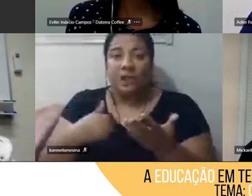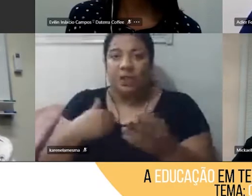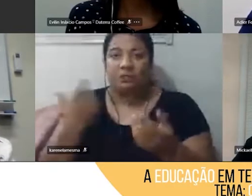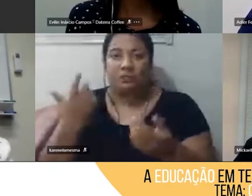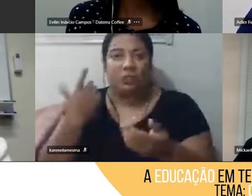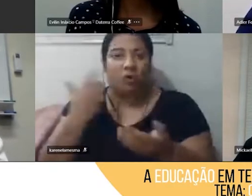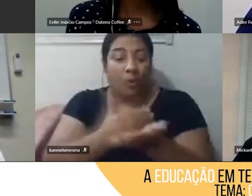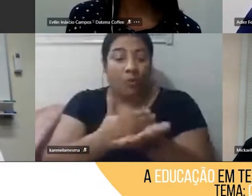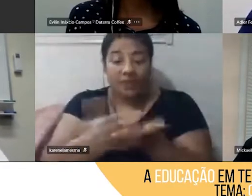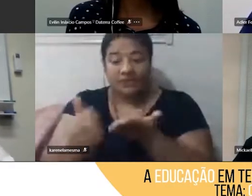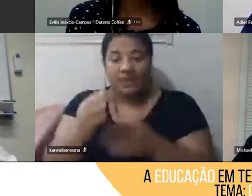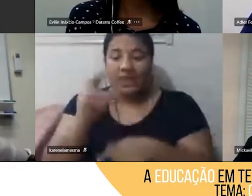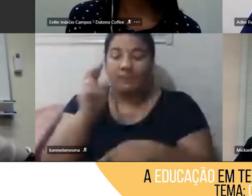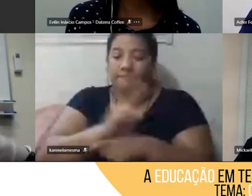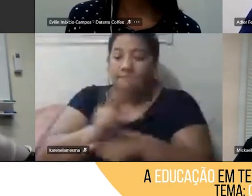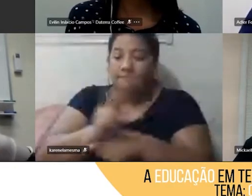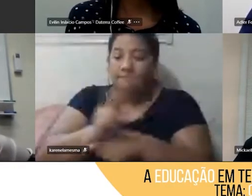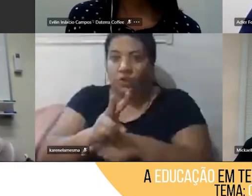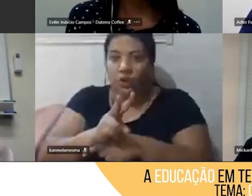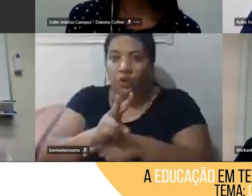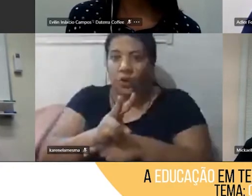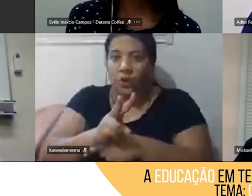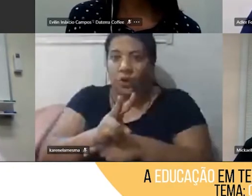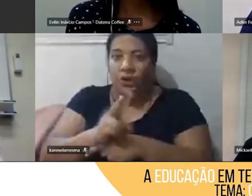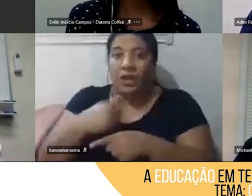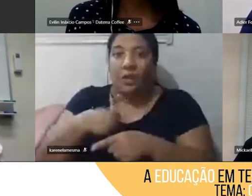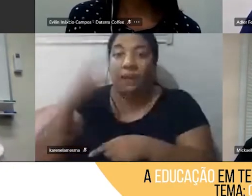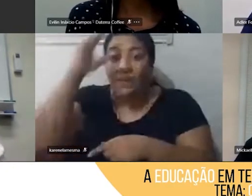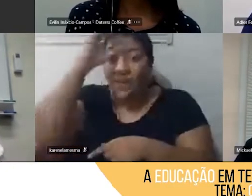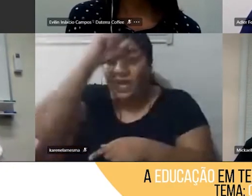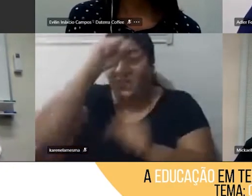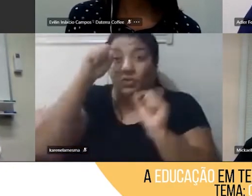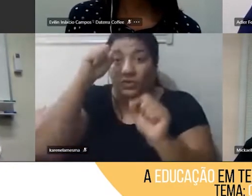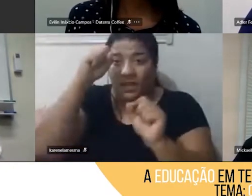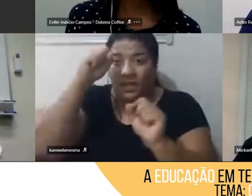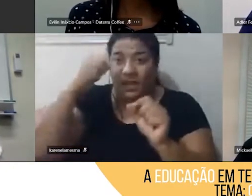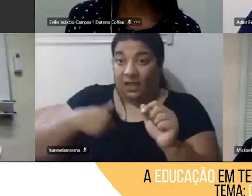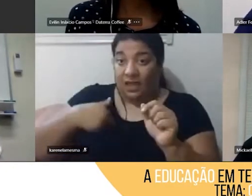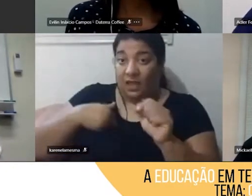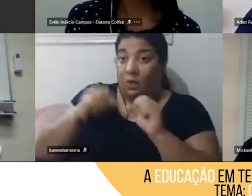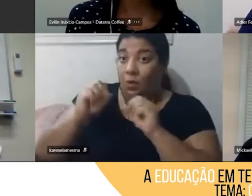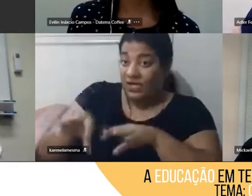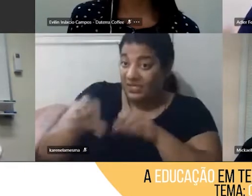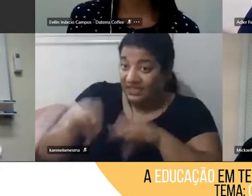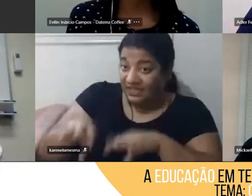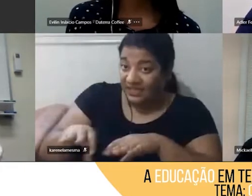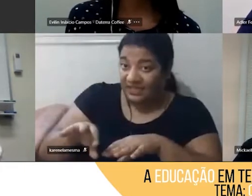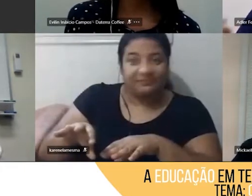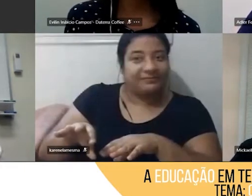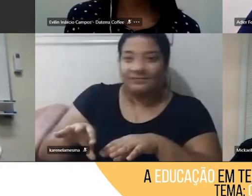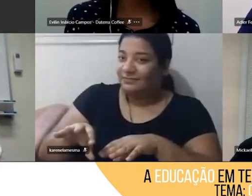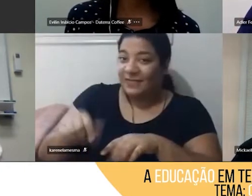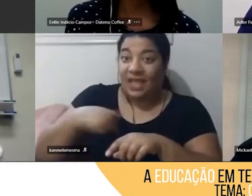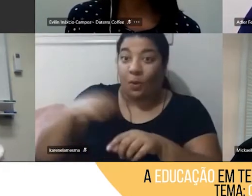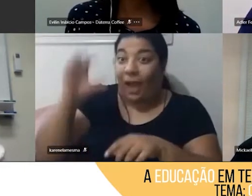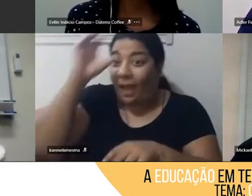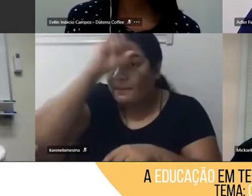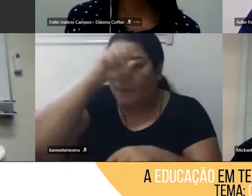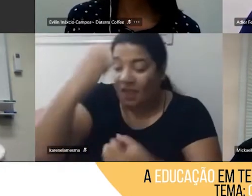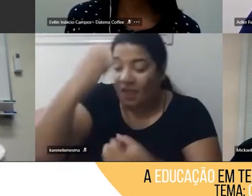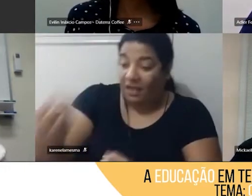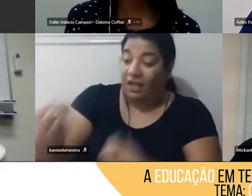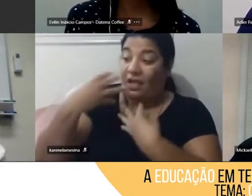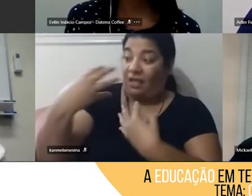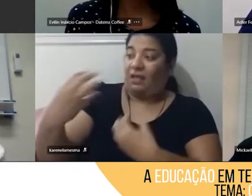eu aprendi que quando a gente ensina, a gente aprende muito mais do que quando a gente ouve ou quando a gente pratica aquilo.